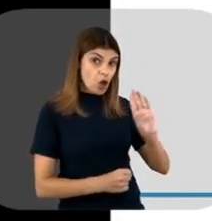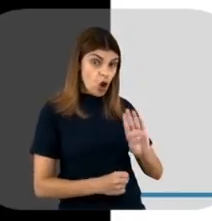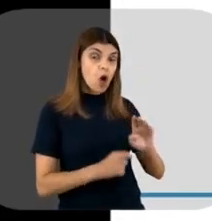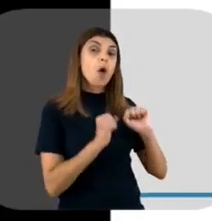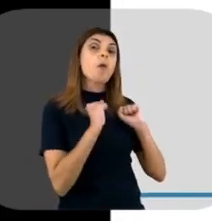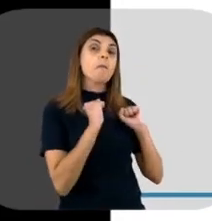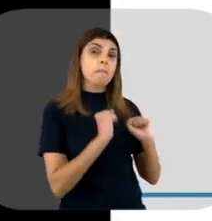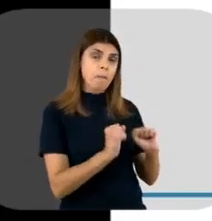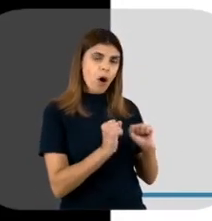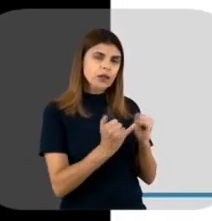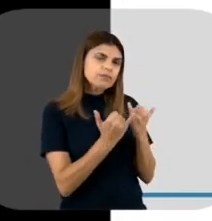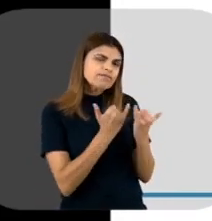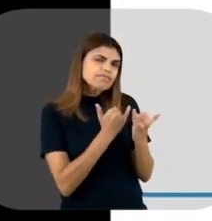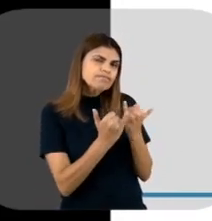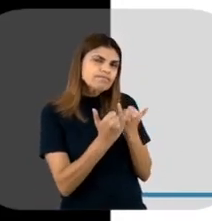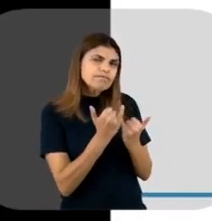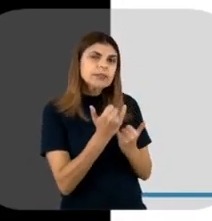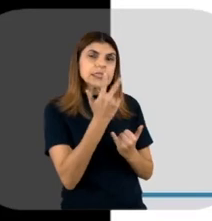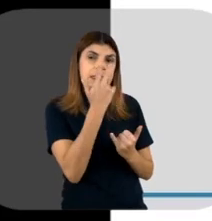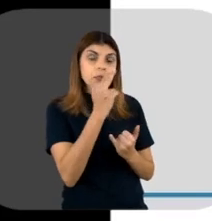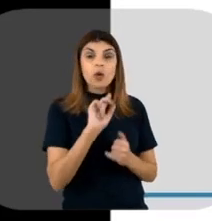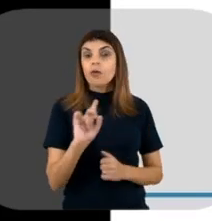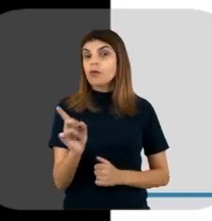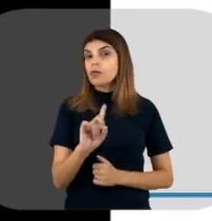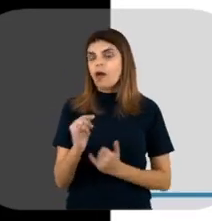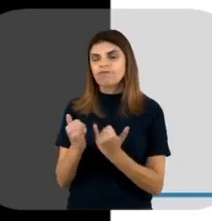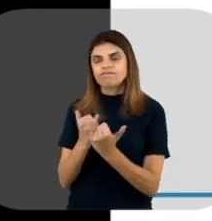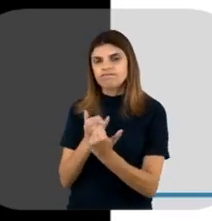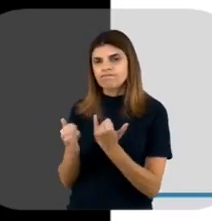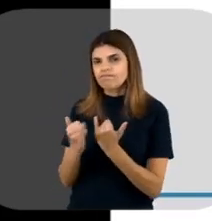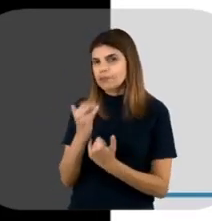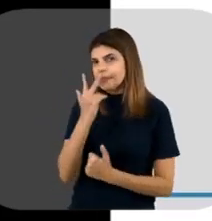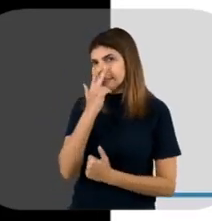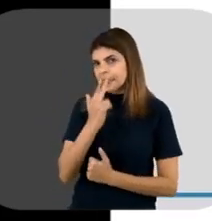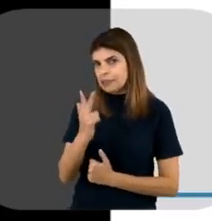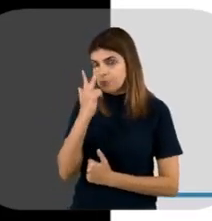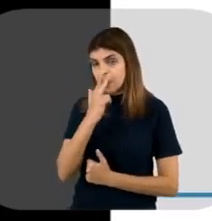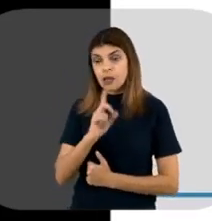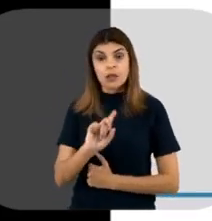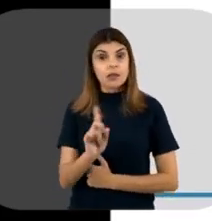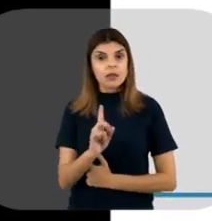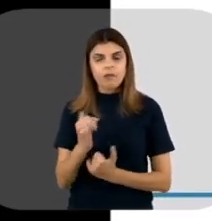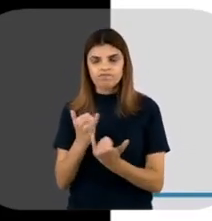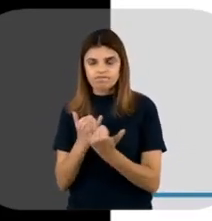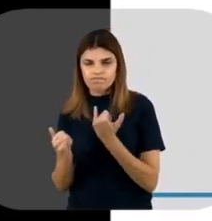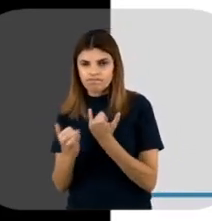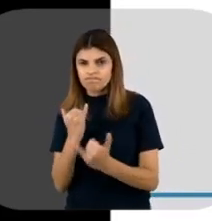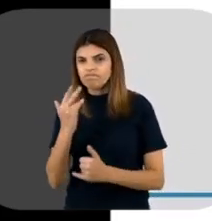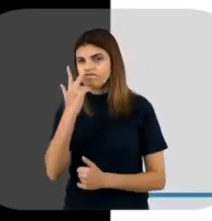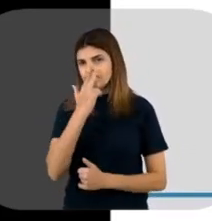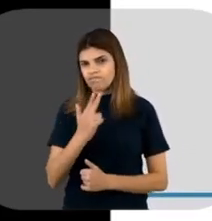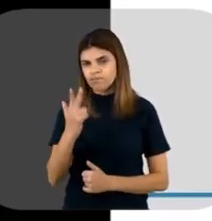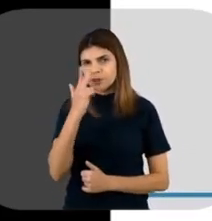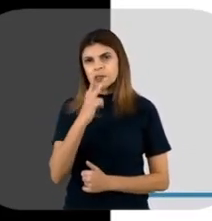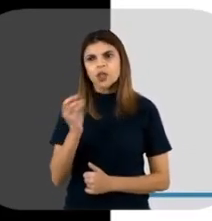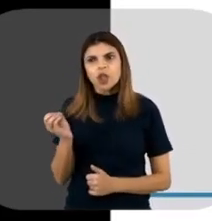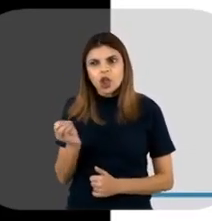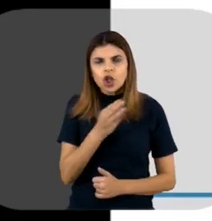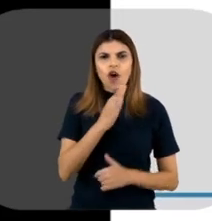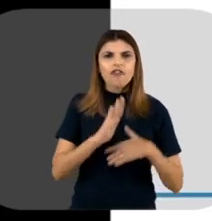biológico, ele pode ser similar ou não similar, né? Dentro dos não similares, a gente tem produtos